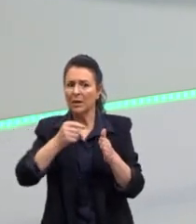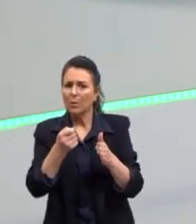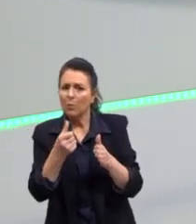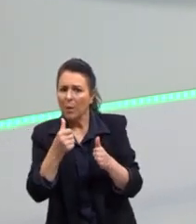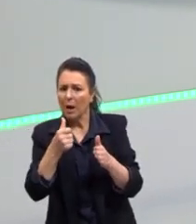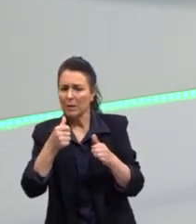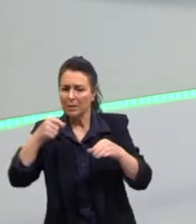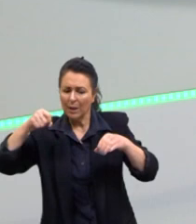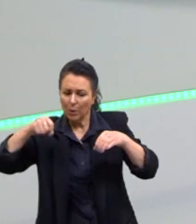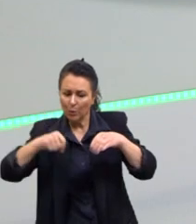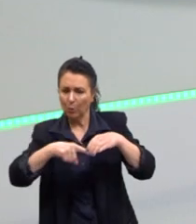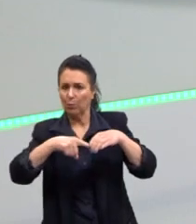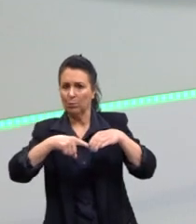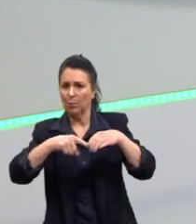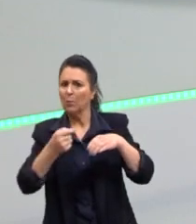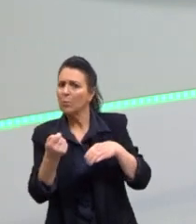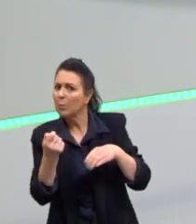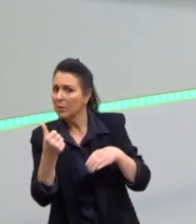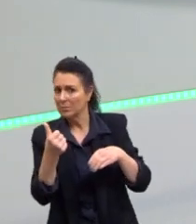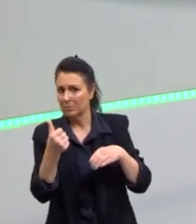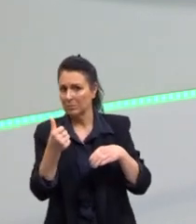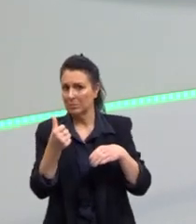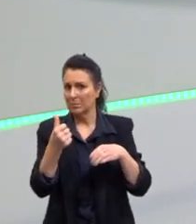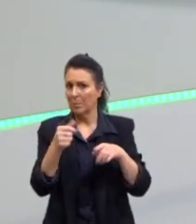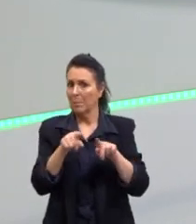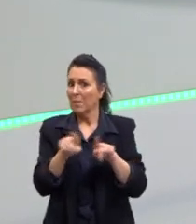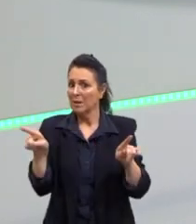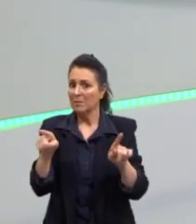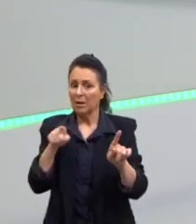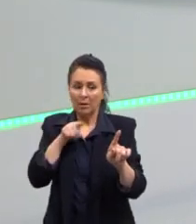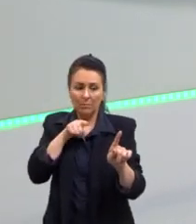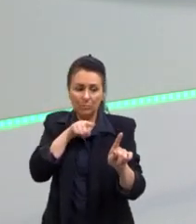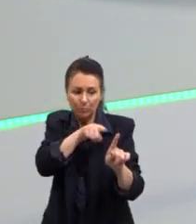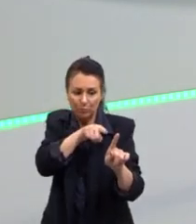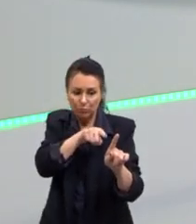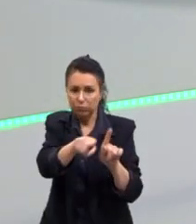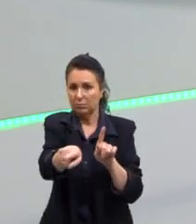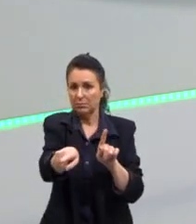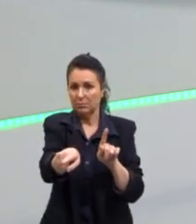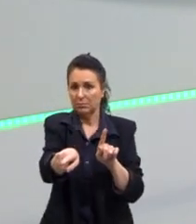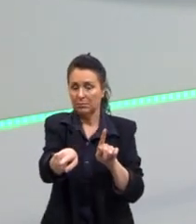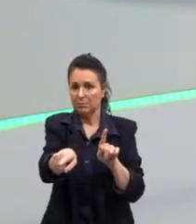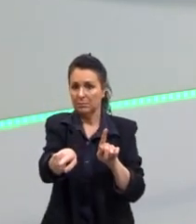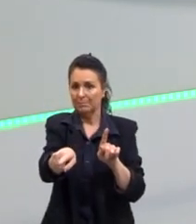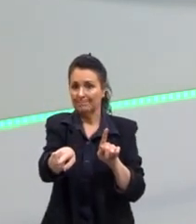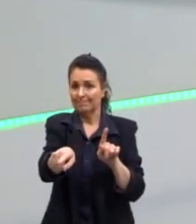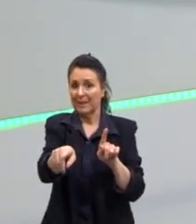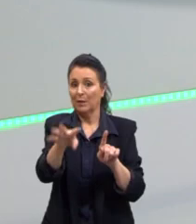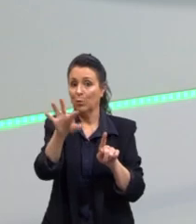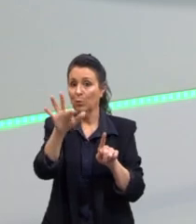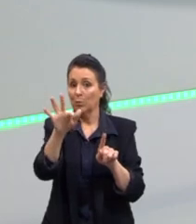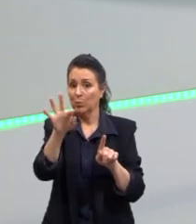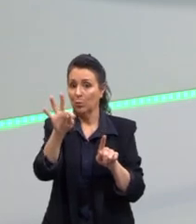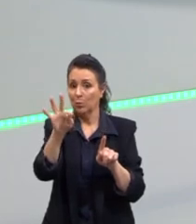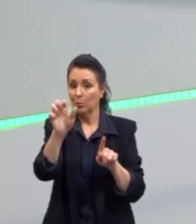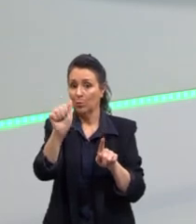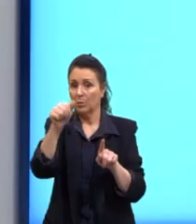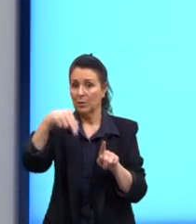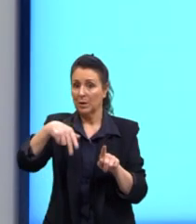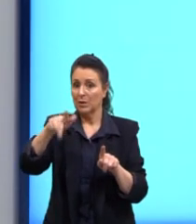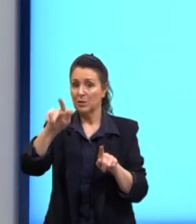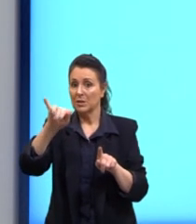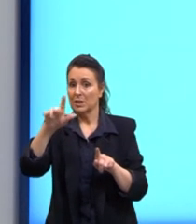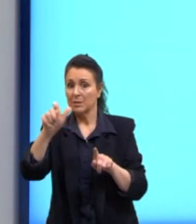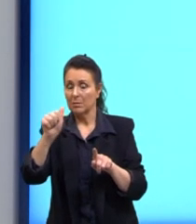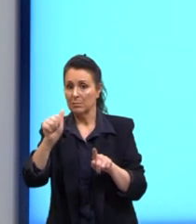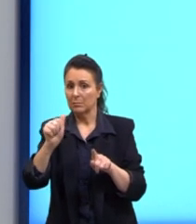na trave. Ela quase entrou no gol, mas ela saiu. Daí, tu tangencia o tema. O crescimento das